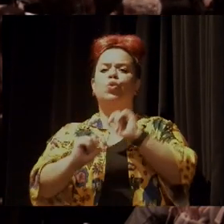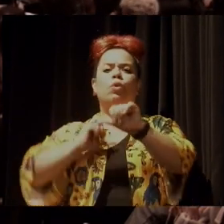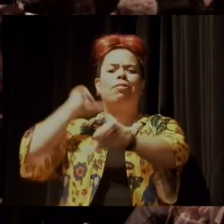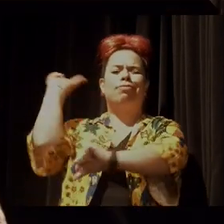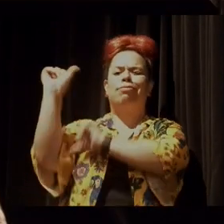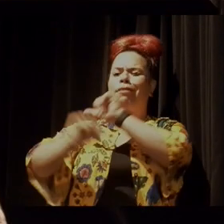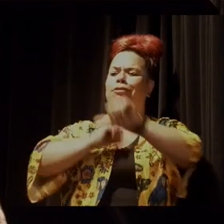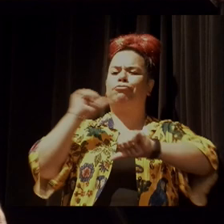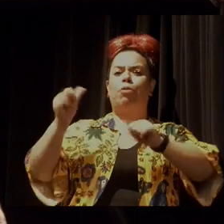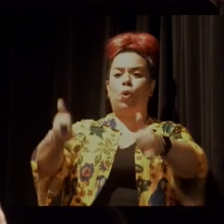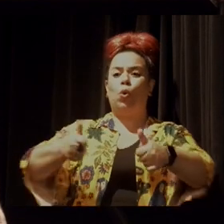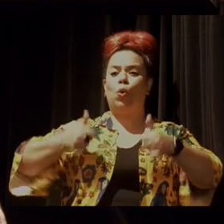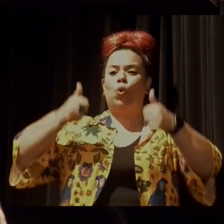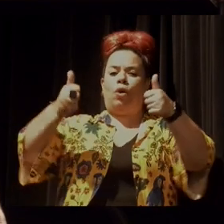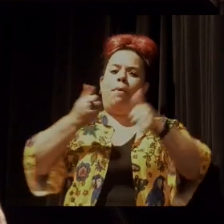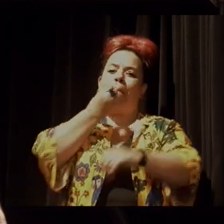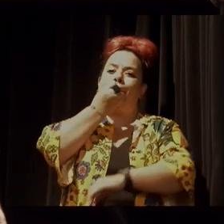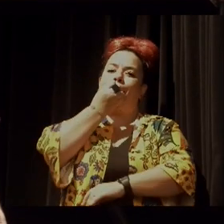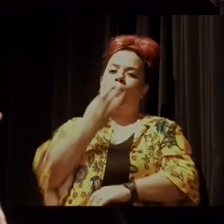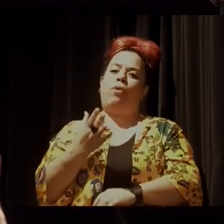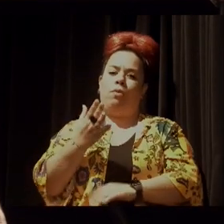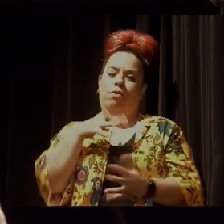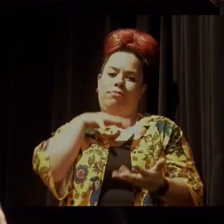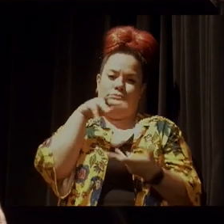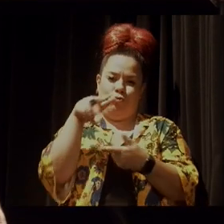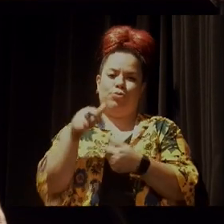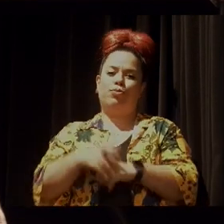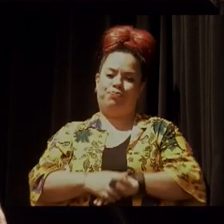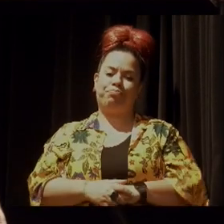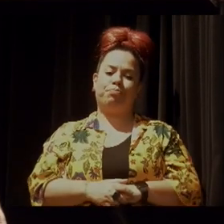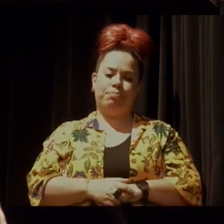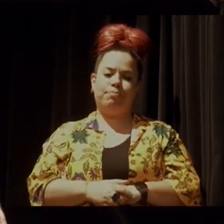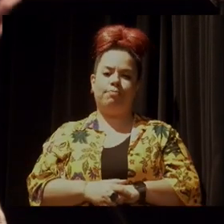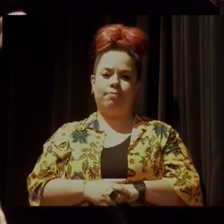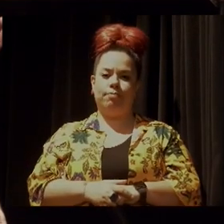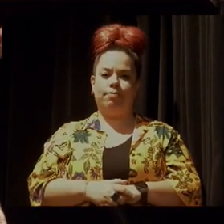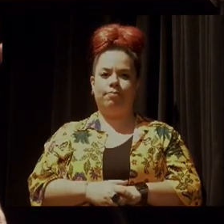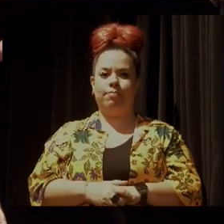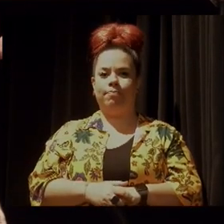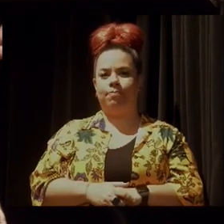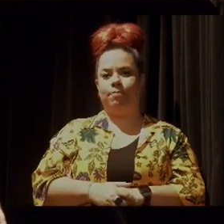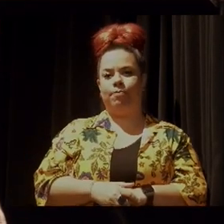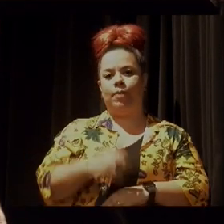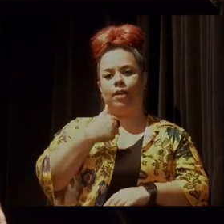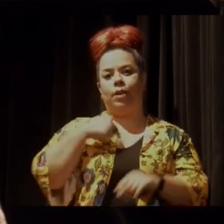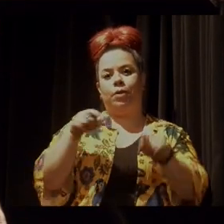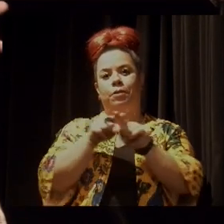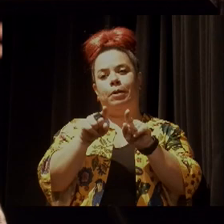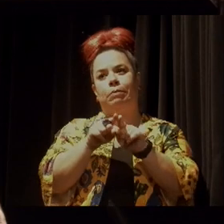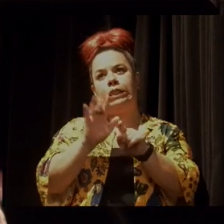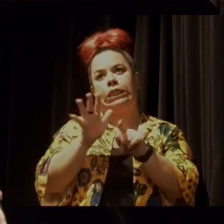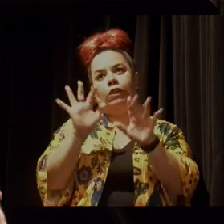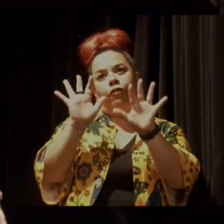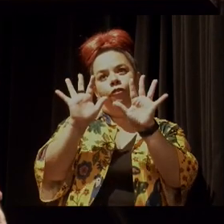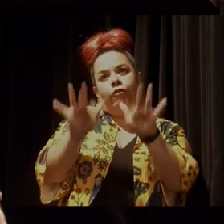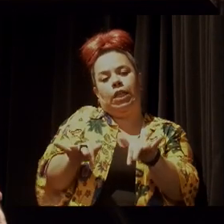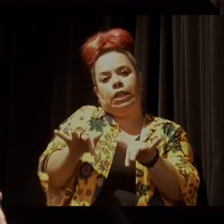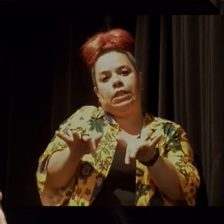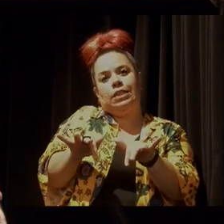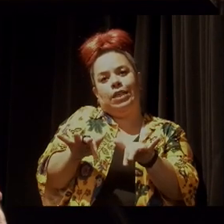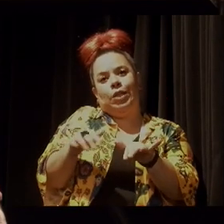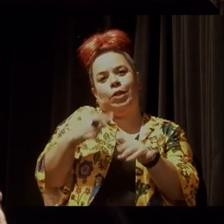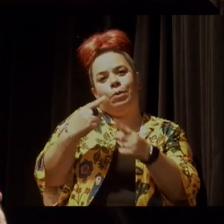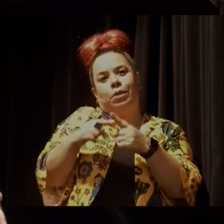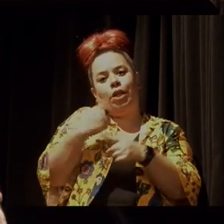incrível no mundo. E aí eu também vou me despedindo por aqui para que